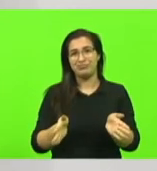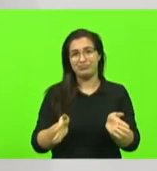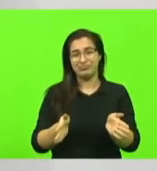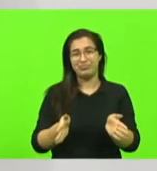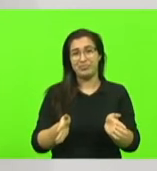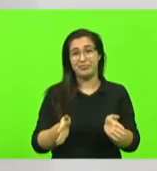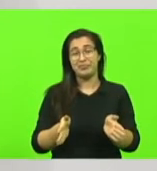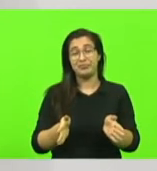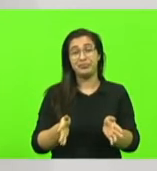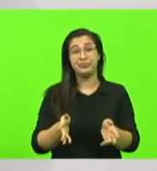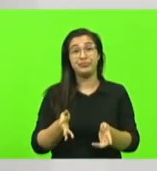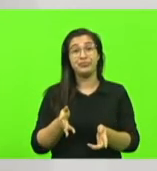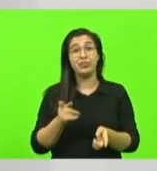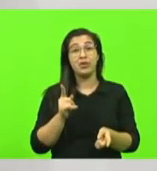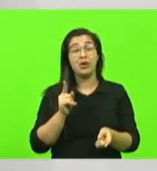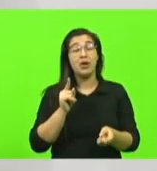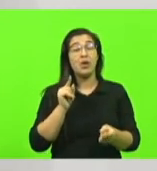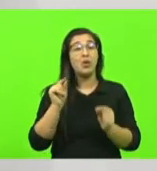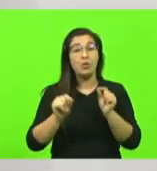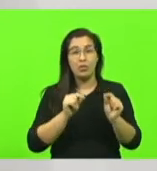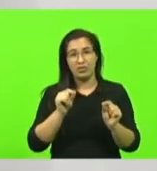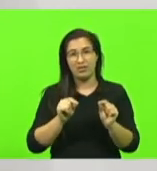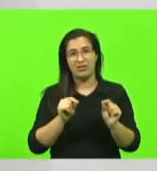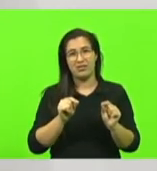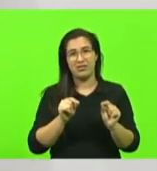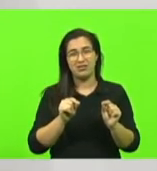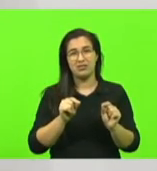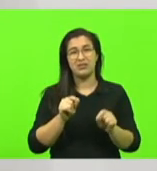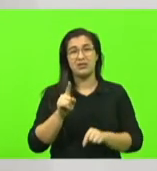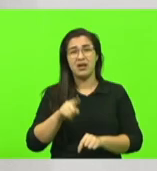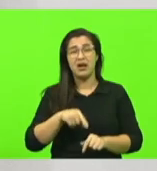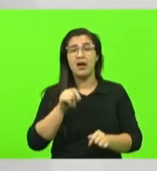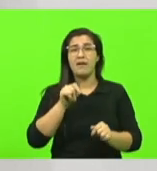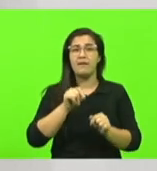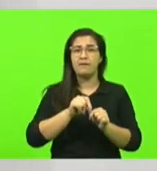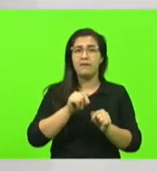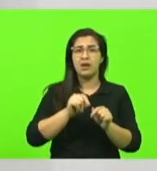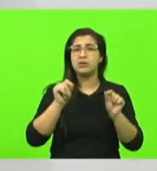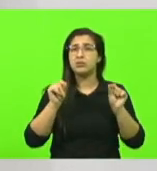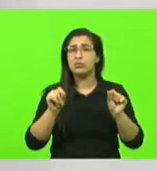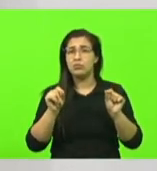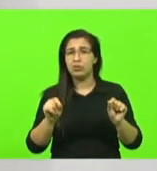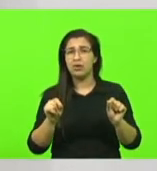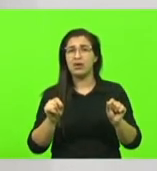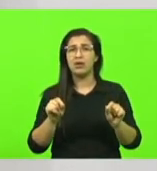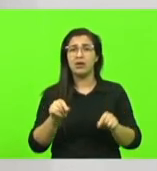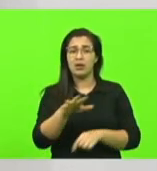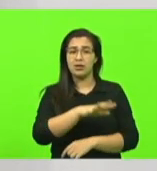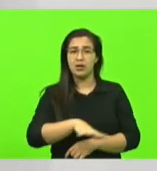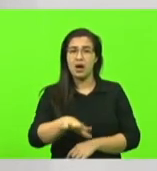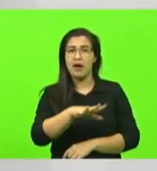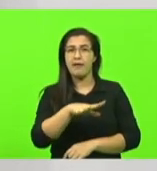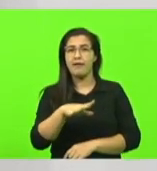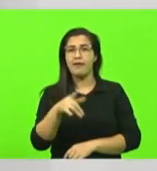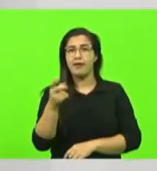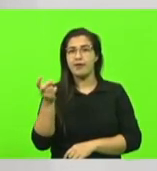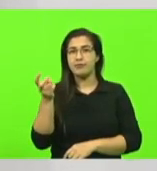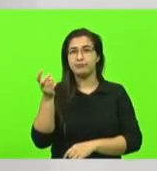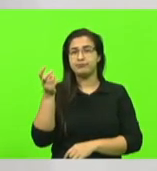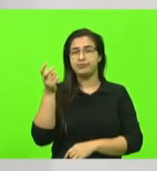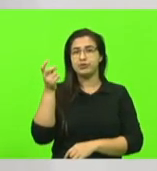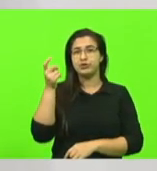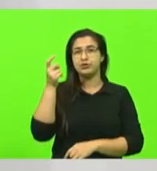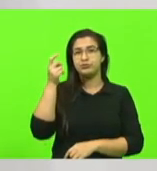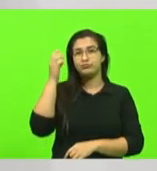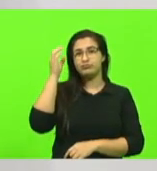questão é o que realmente está sendo feito por parte da área de inteligência da segurança